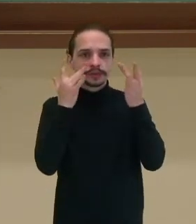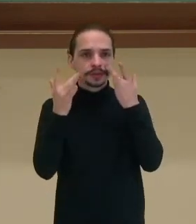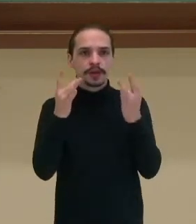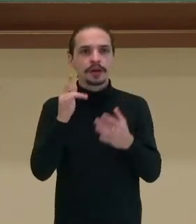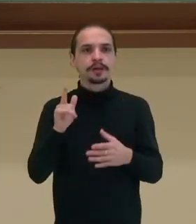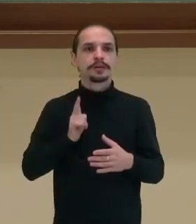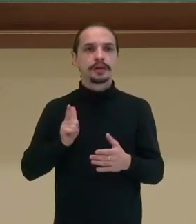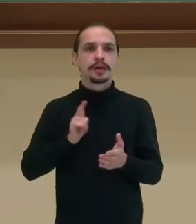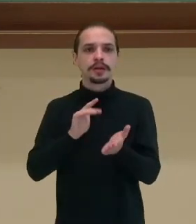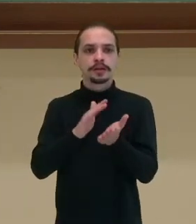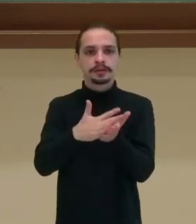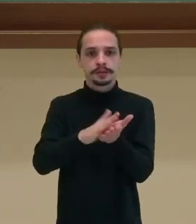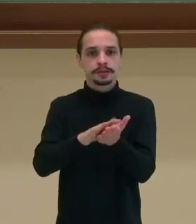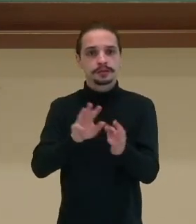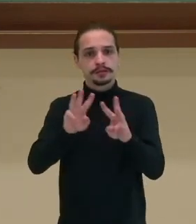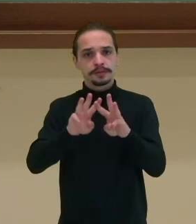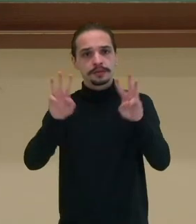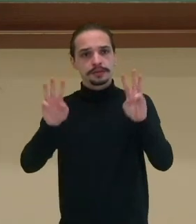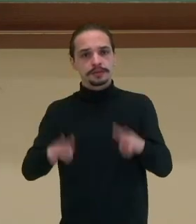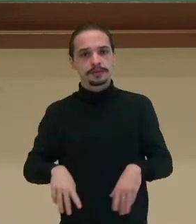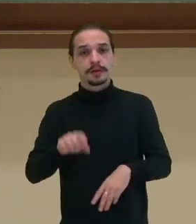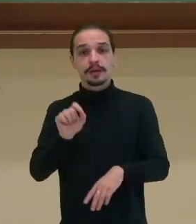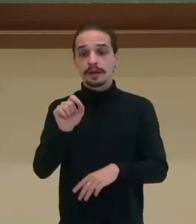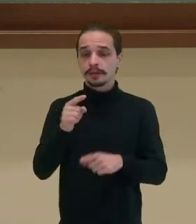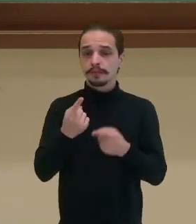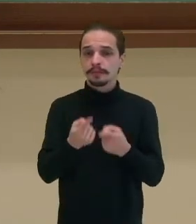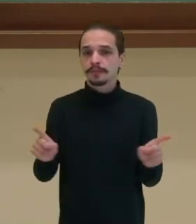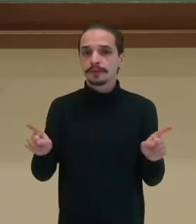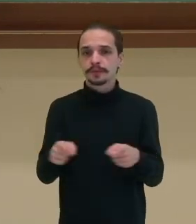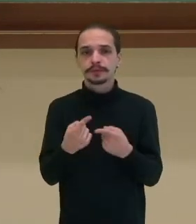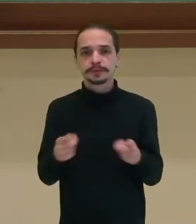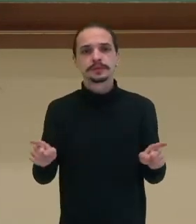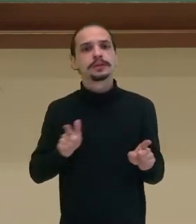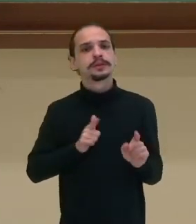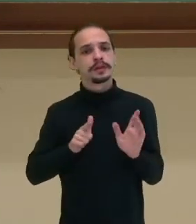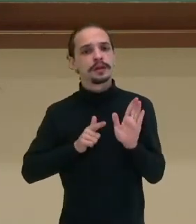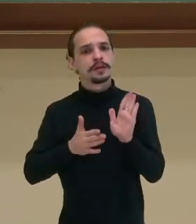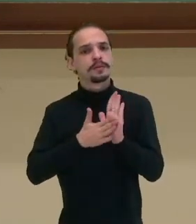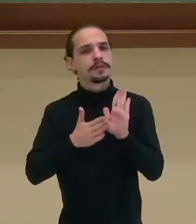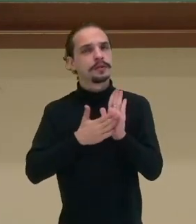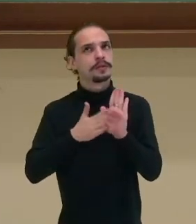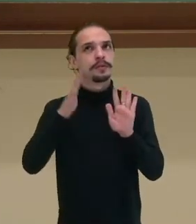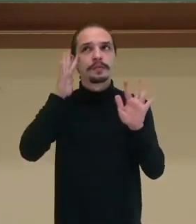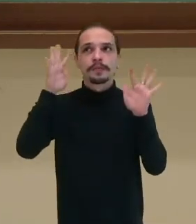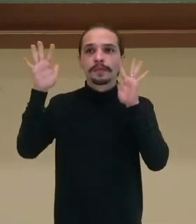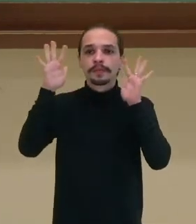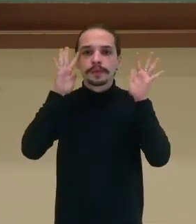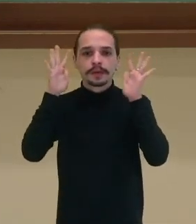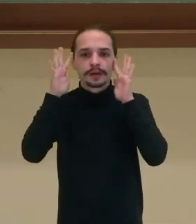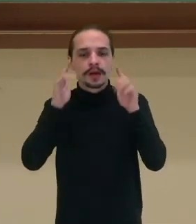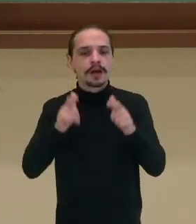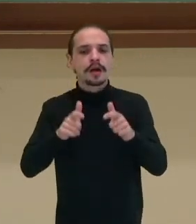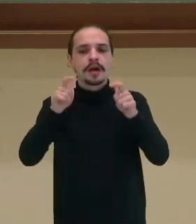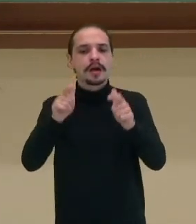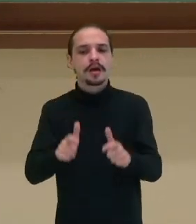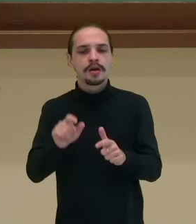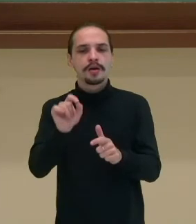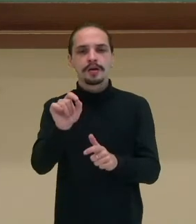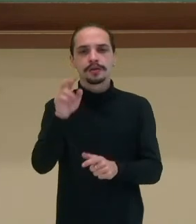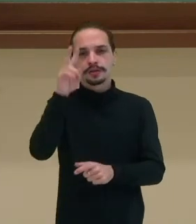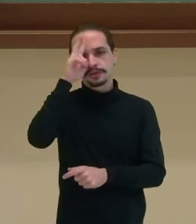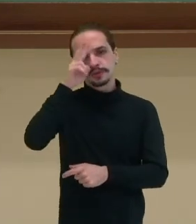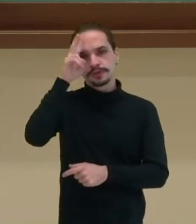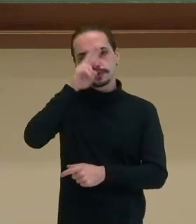Universidade Federal. Então, nessa música vai propor também o imaginário, vai mostrar esse local, aonde se passa, né? Essa